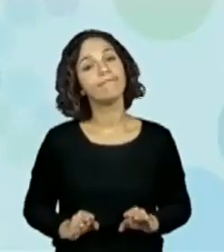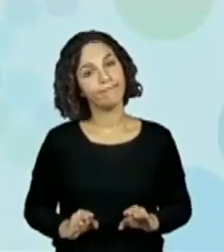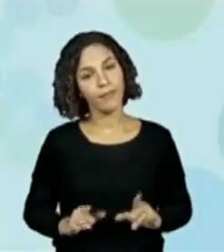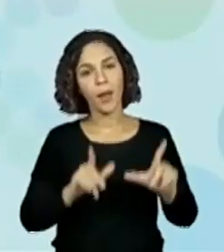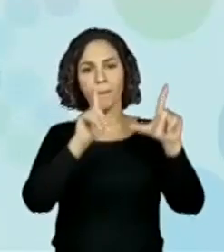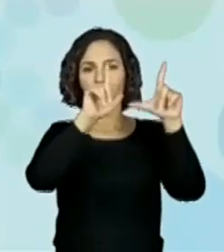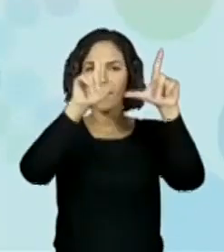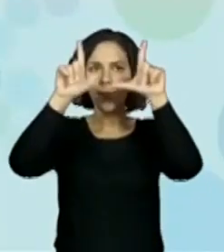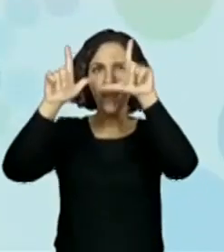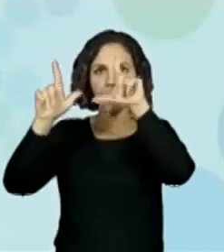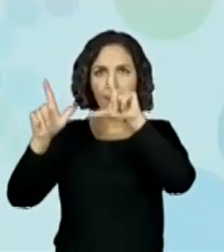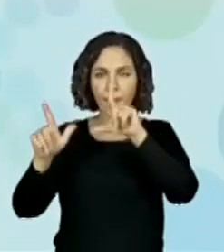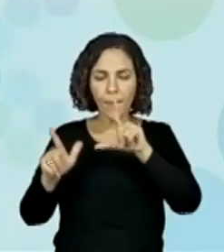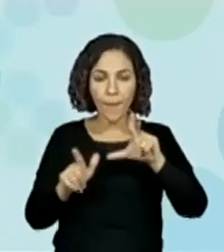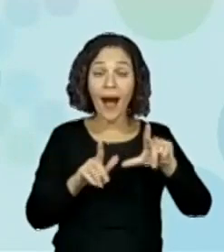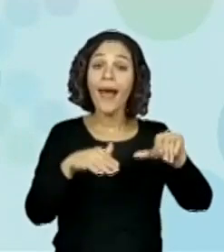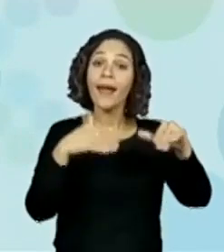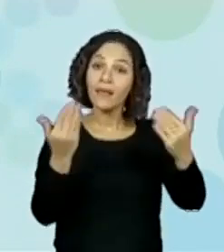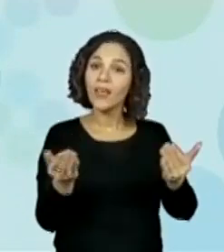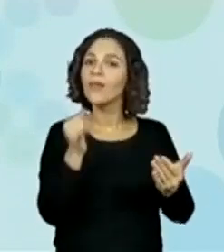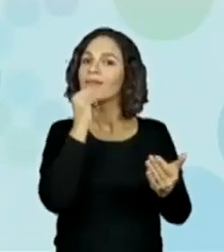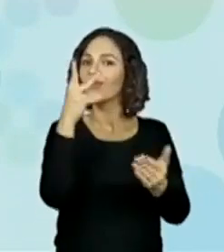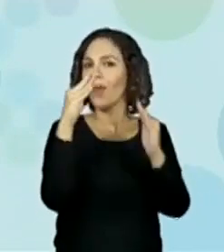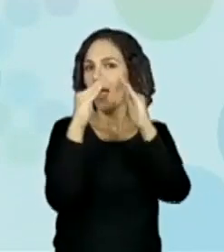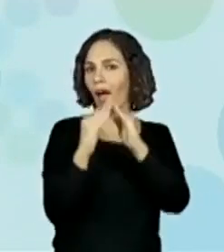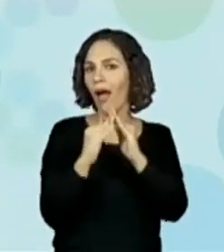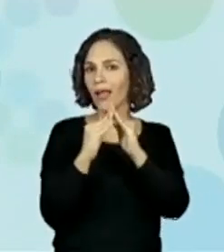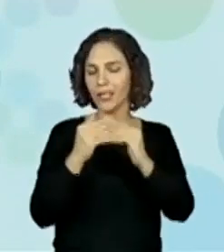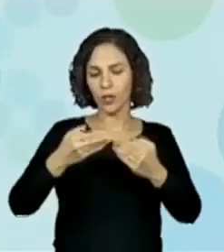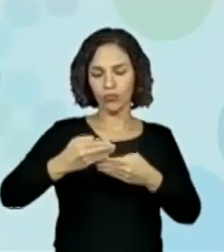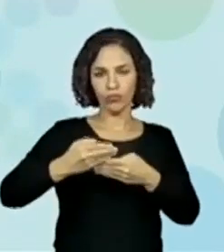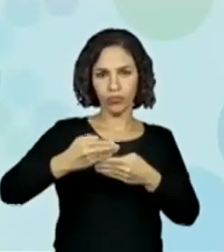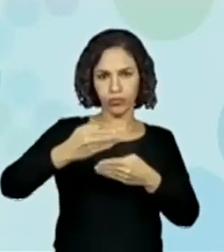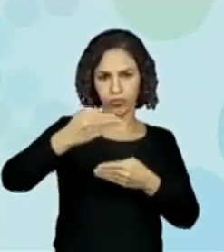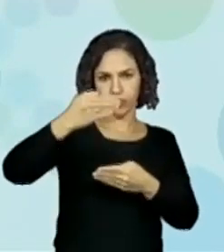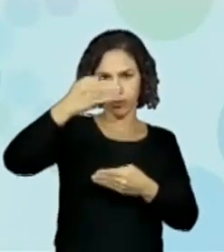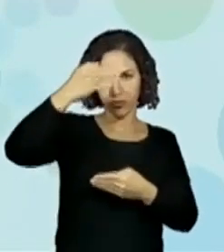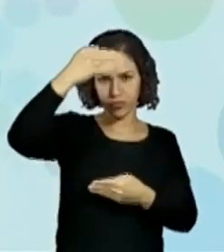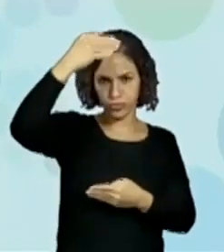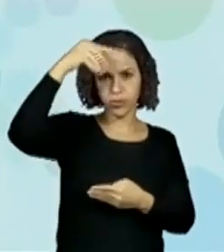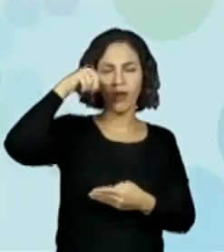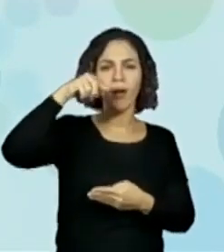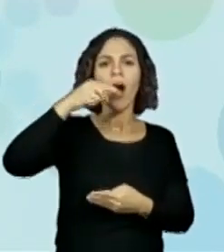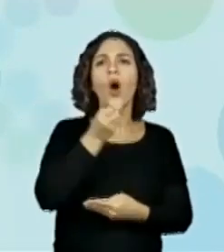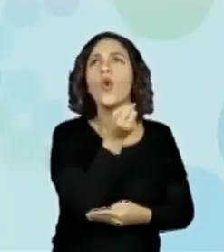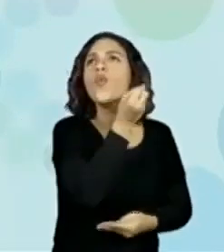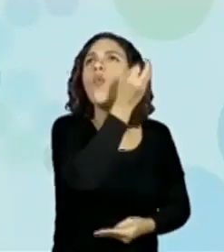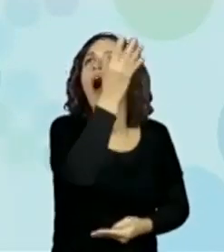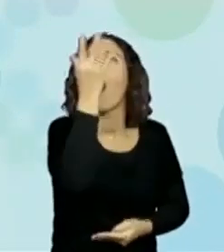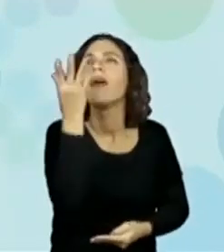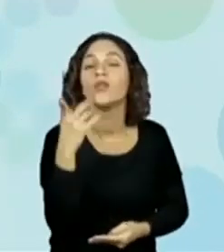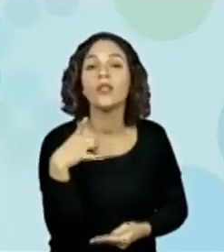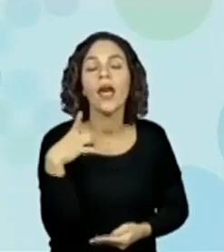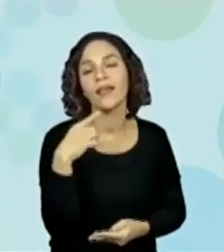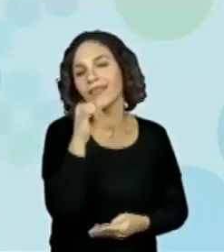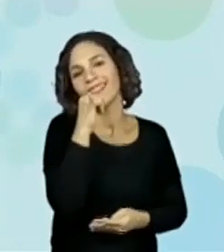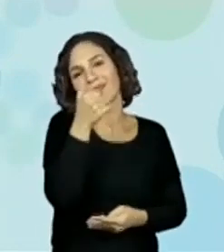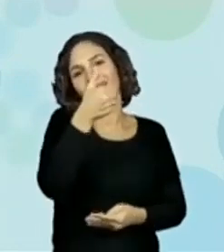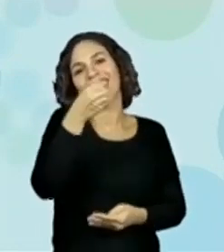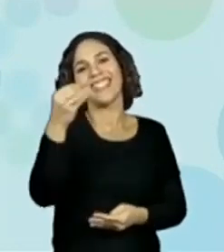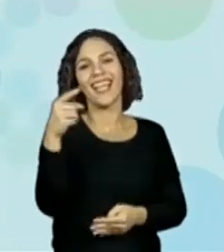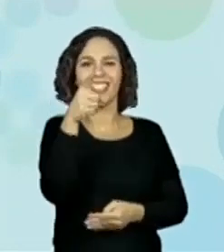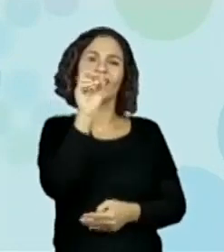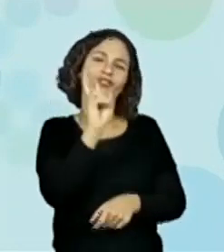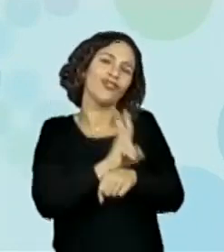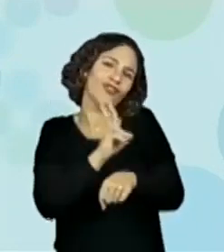azulejos. Então, se fossem mesmo azulejos de verdade, é claro que é só uma figura representando esses azulejos, mas se